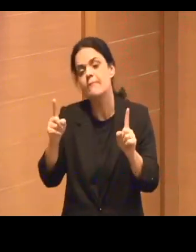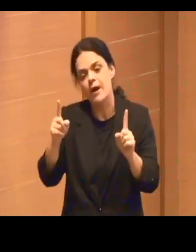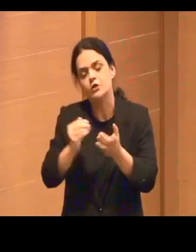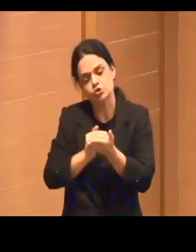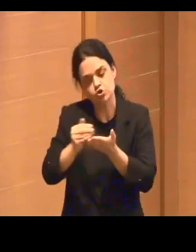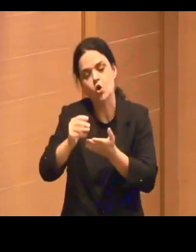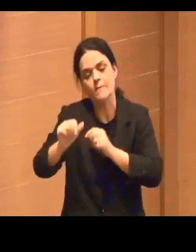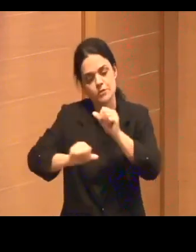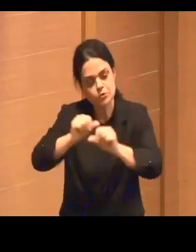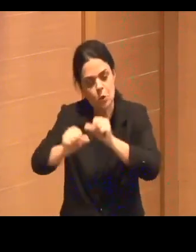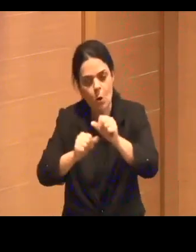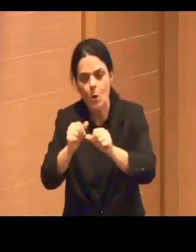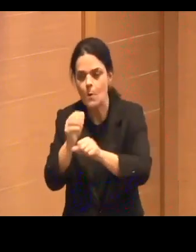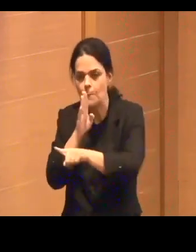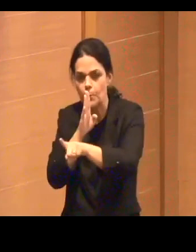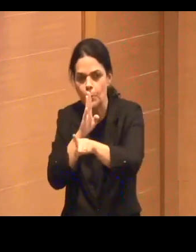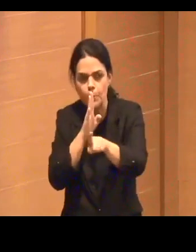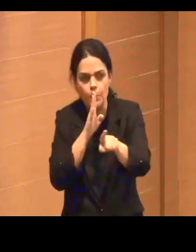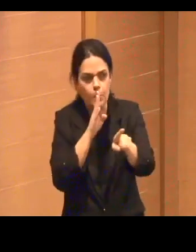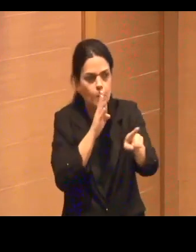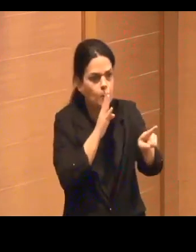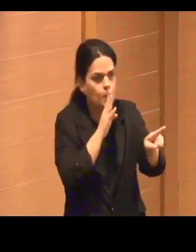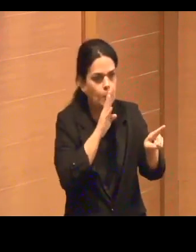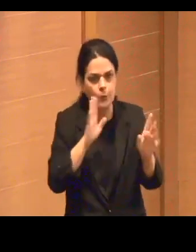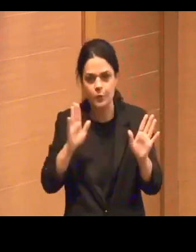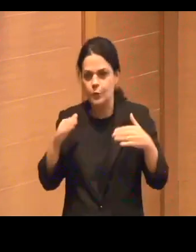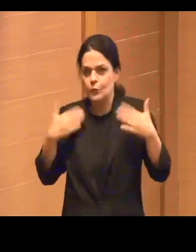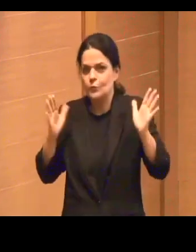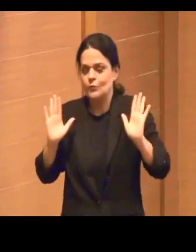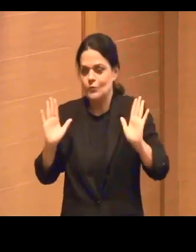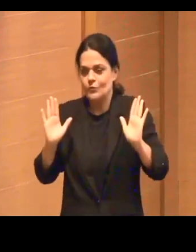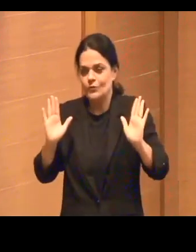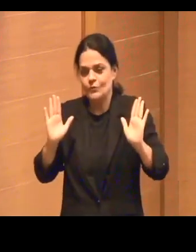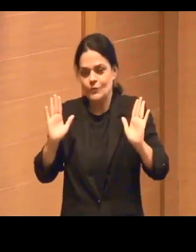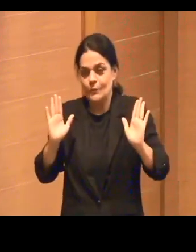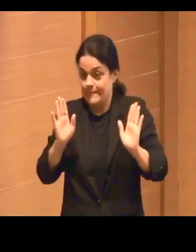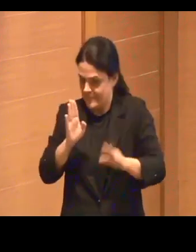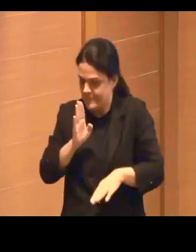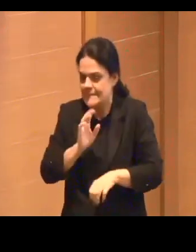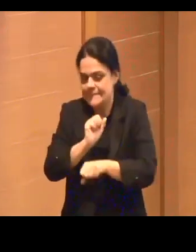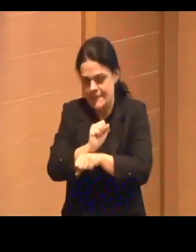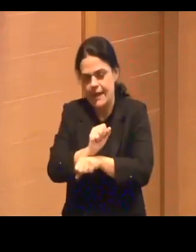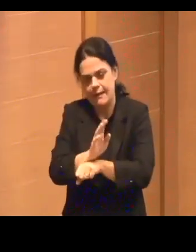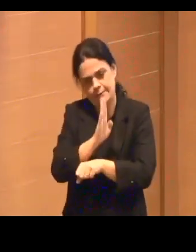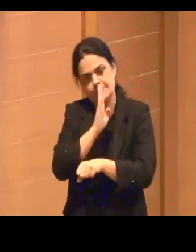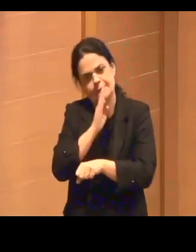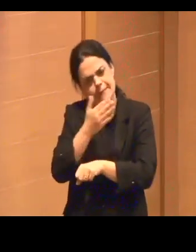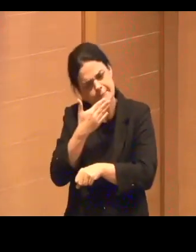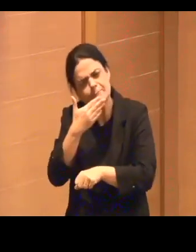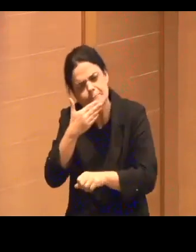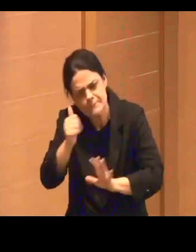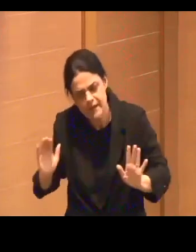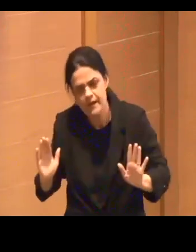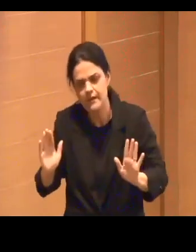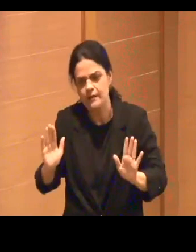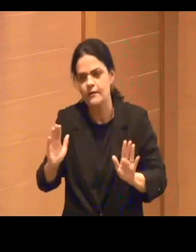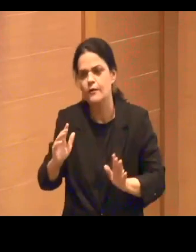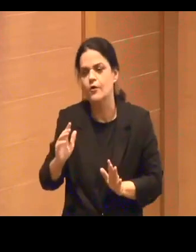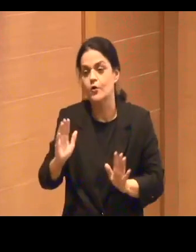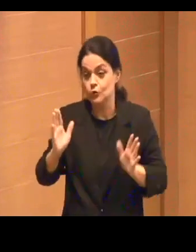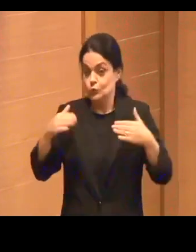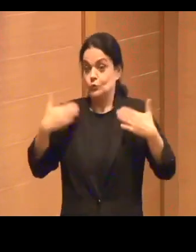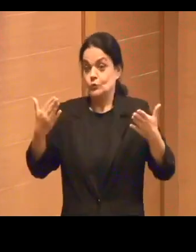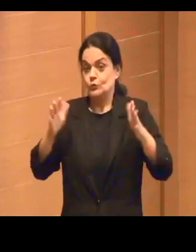E o silêncio assim estarrecedor é meio assustante, né? Então vou parar com esse silêncio porque eu acho que é melhor ficar no